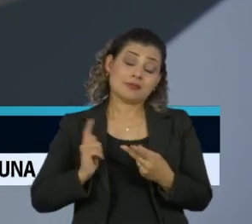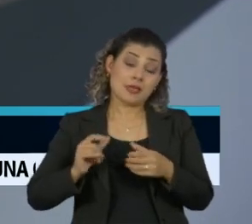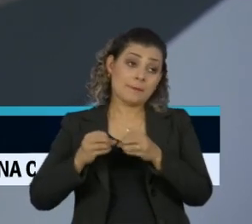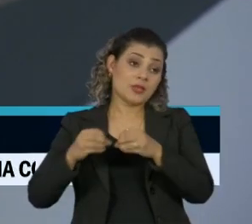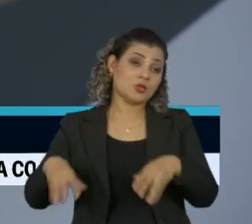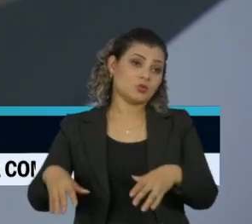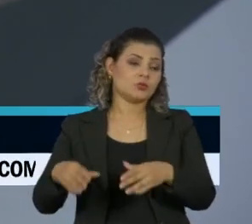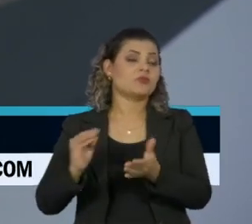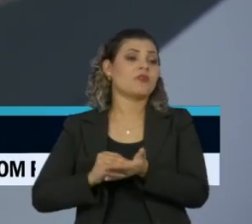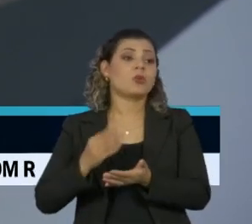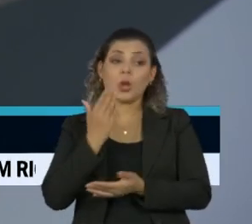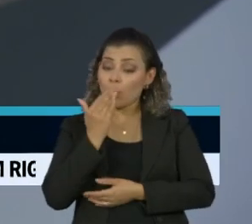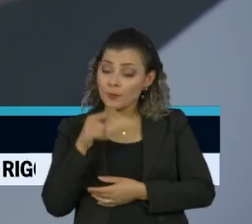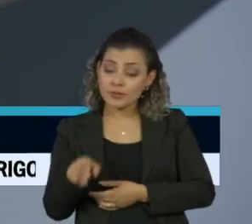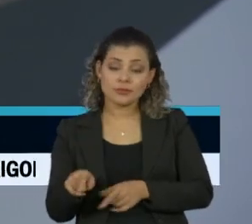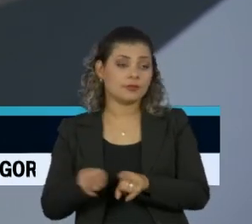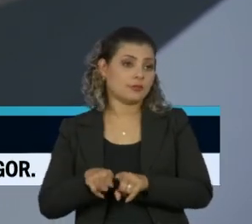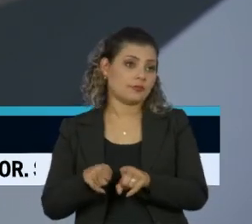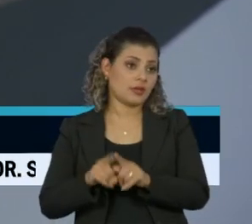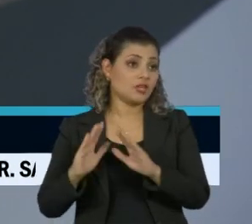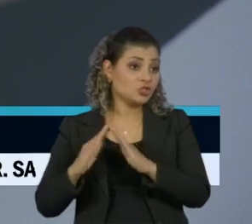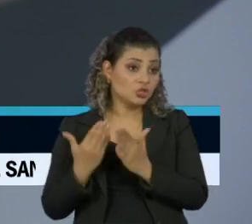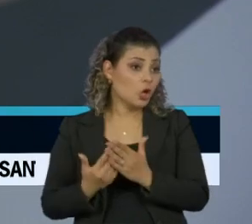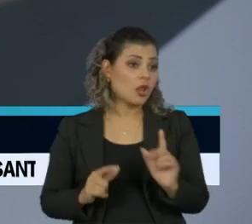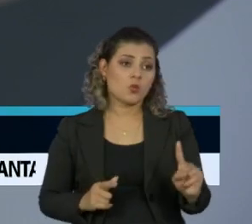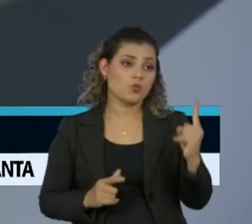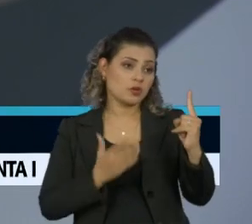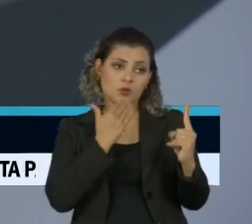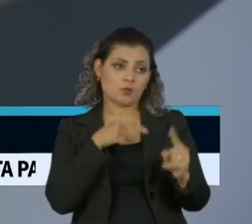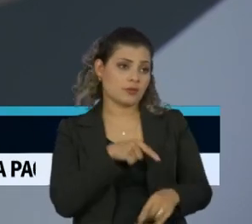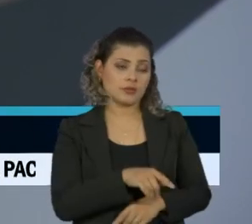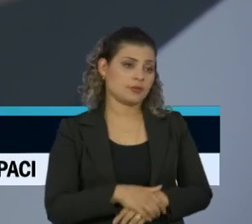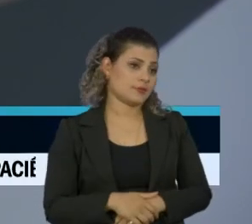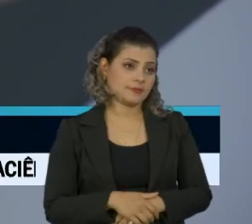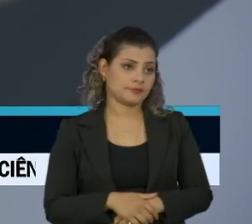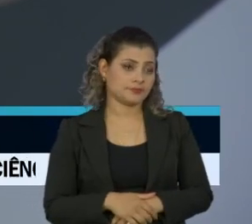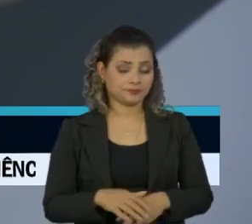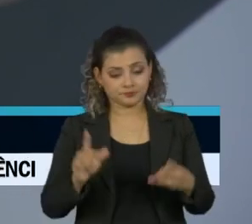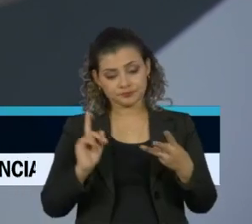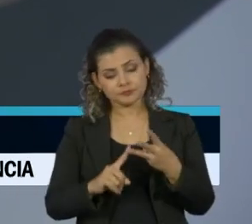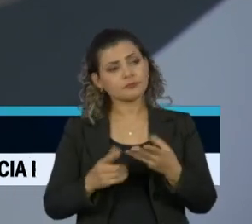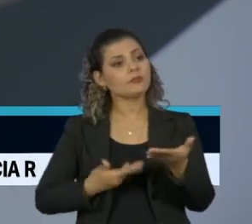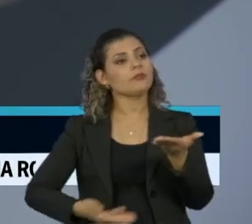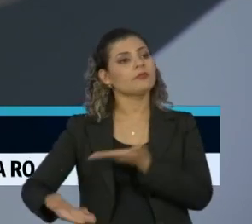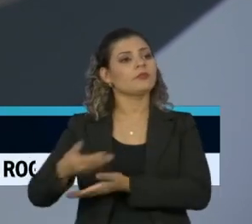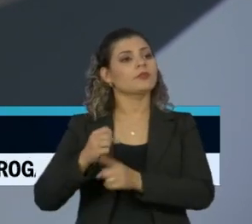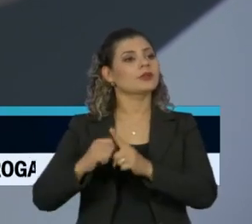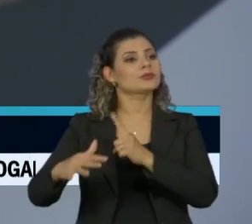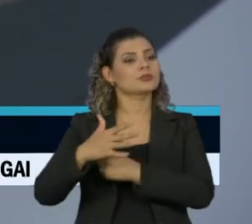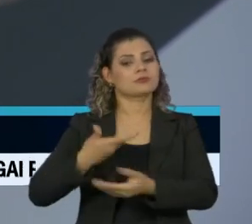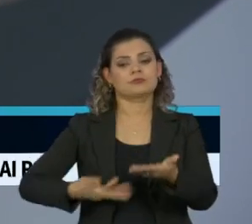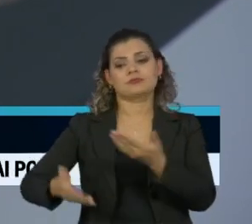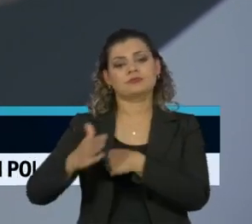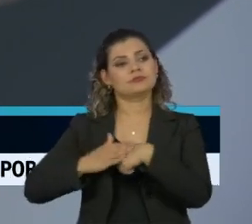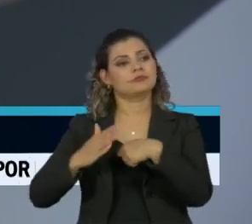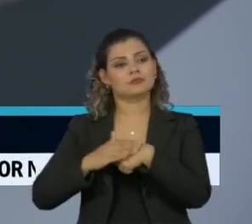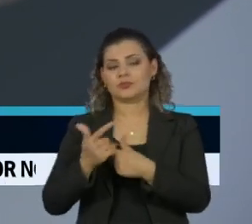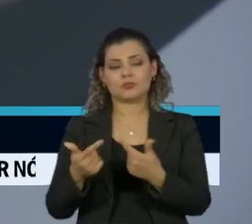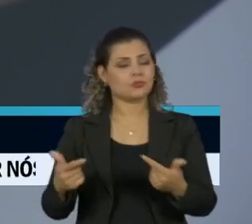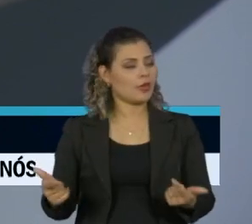Falta de comida, muitas vezes a comida da escola é única para crianças pequenas. Interação social fundamental,